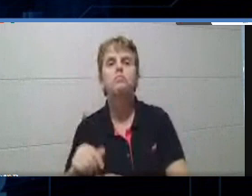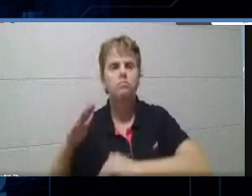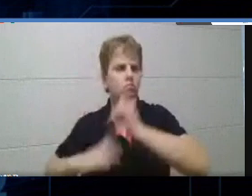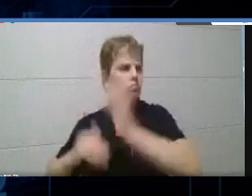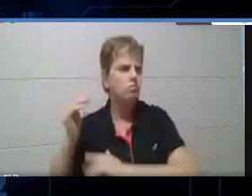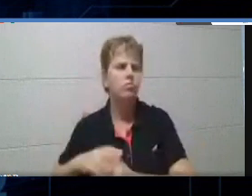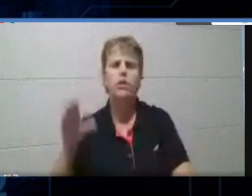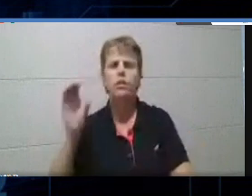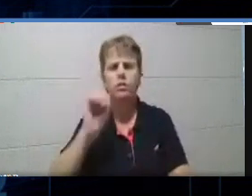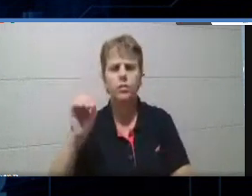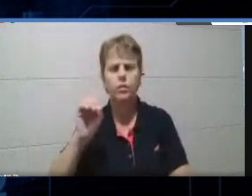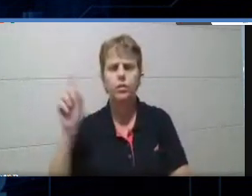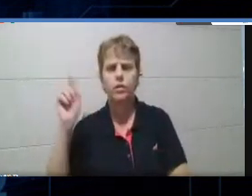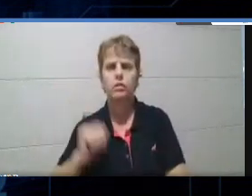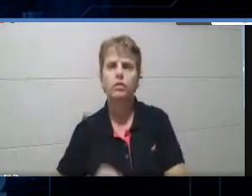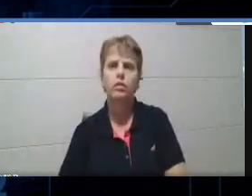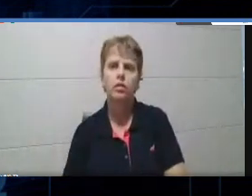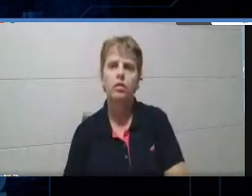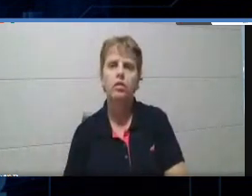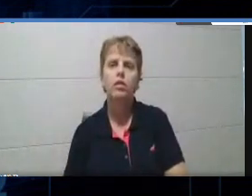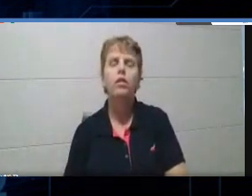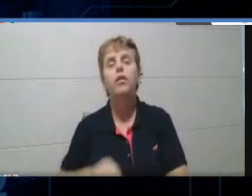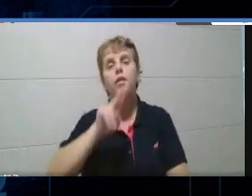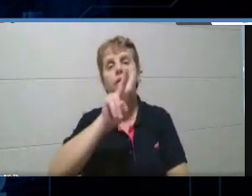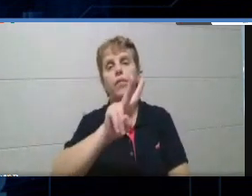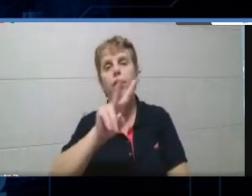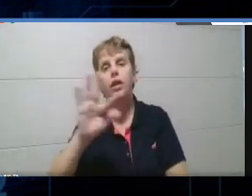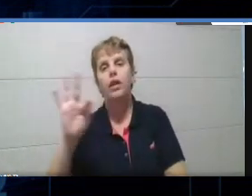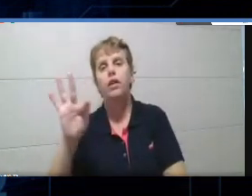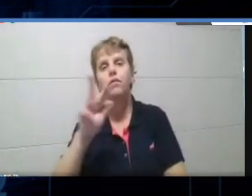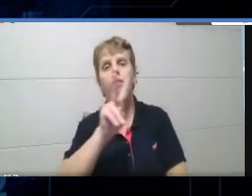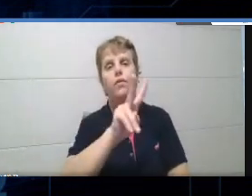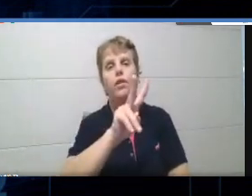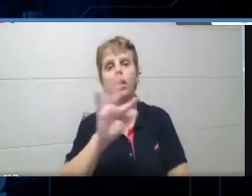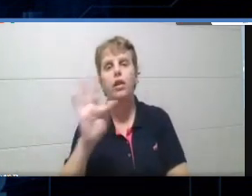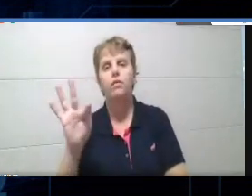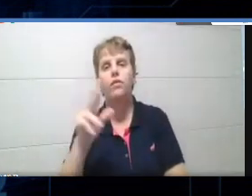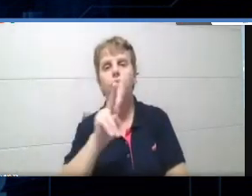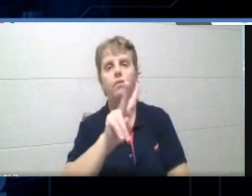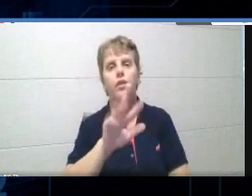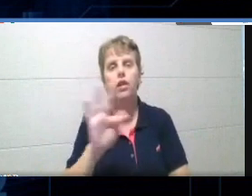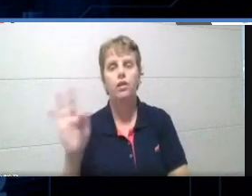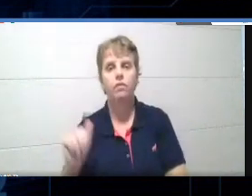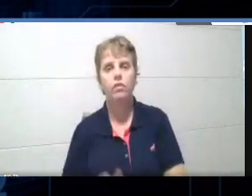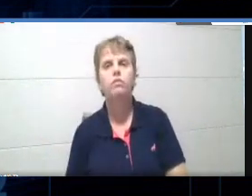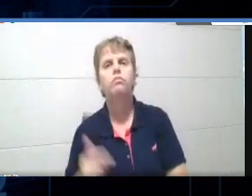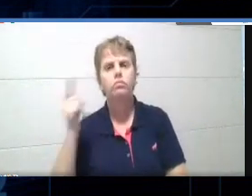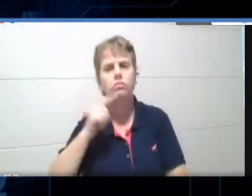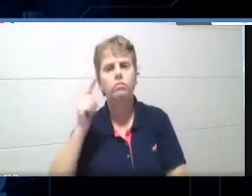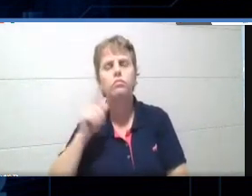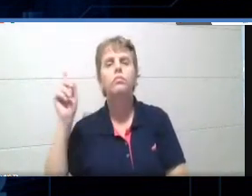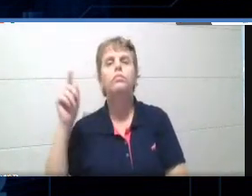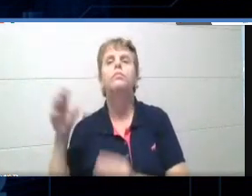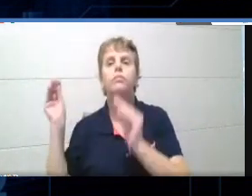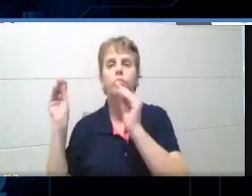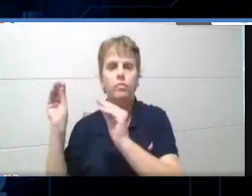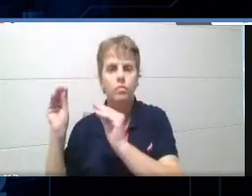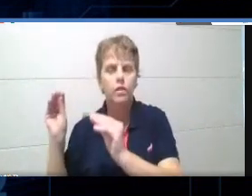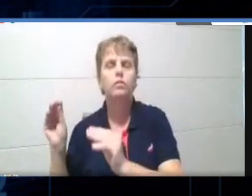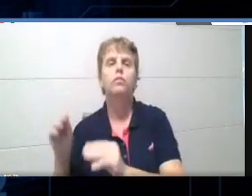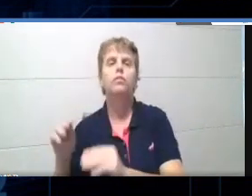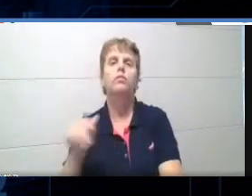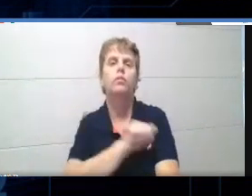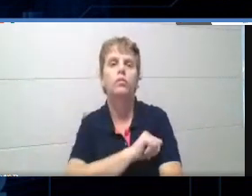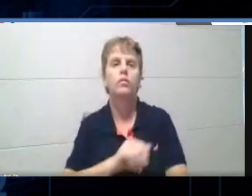para utilizar, por exemplo, com verdadeiro ou falso, tá? Então, assinale as verdadeiras. Daí ele vai ter que marcar as verdadeiras, tá?